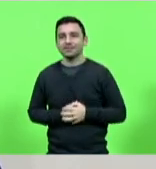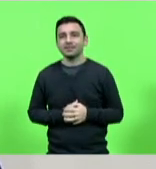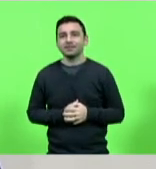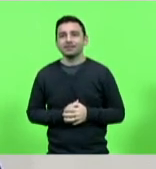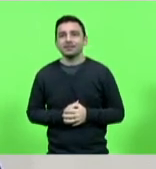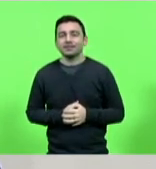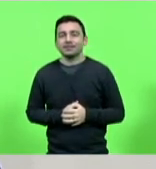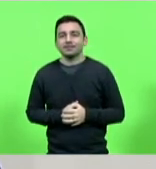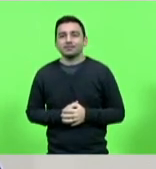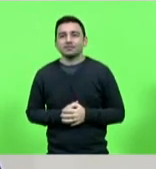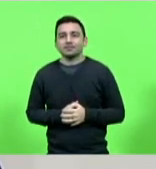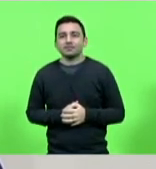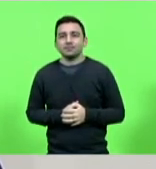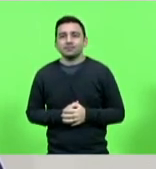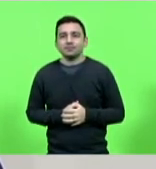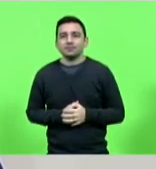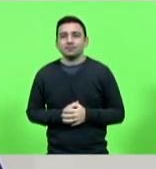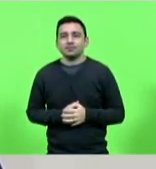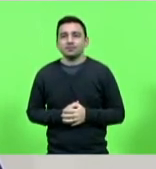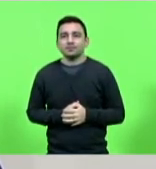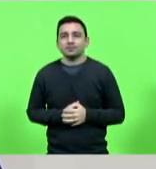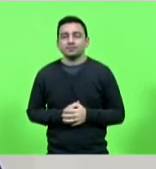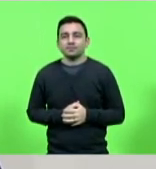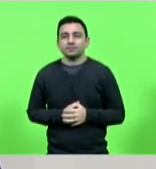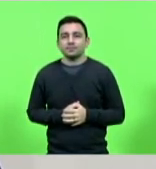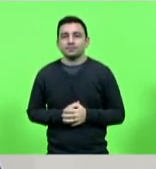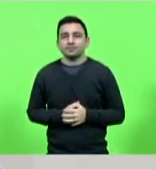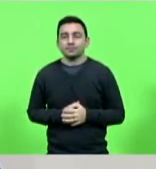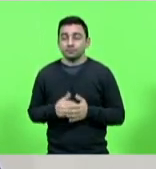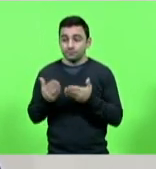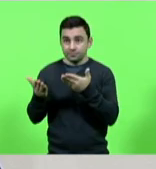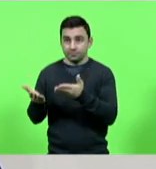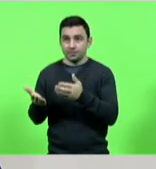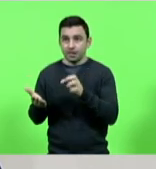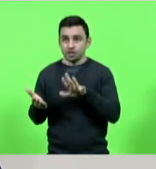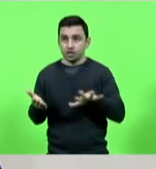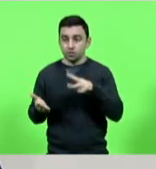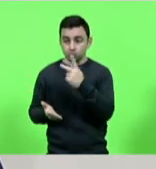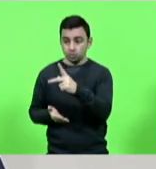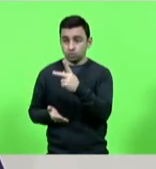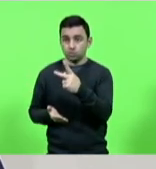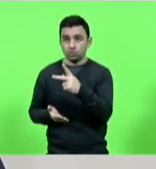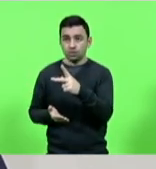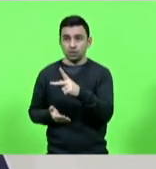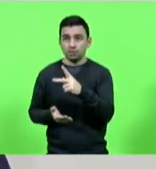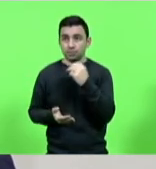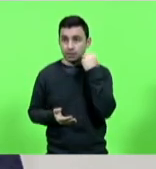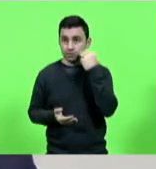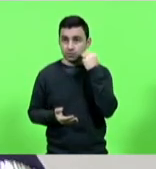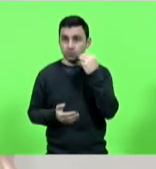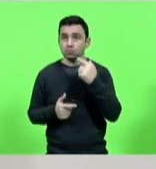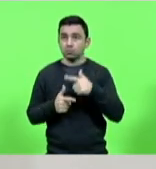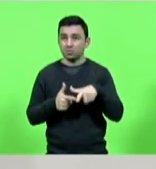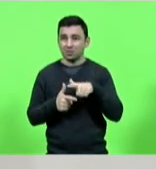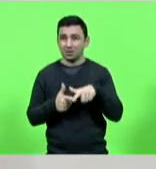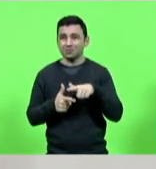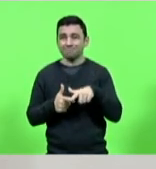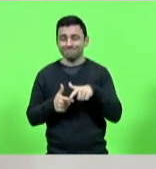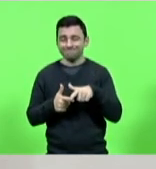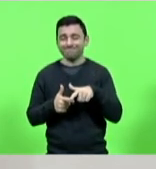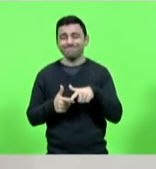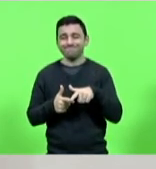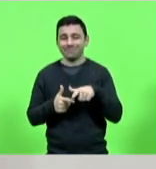inclusive na vossa, na sua, na tua região, melhor dizendo, muito afetado também por essa decisão,